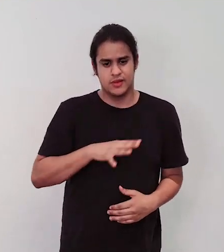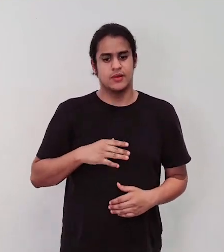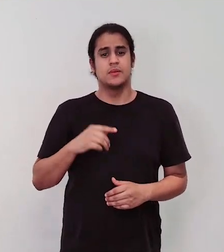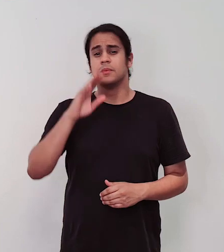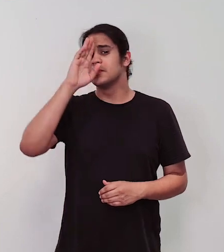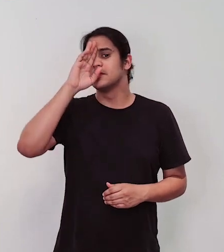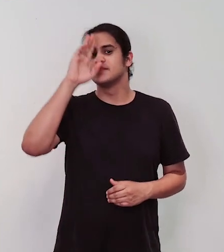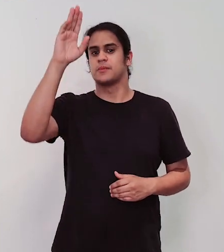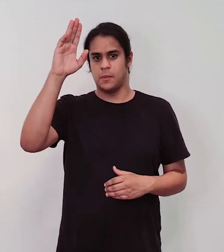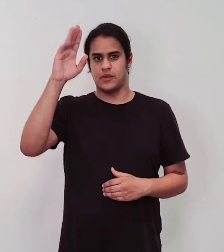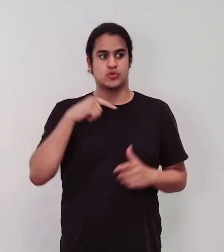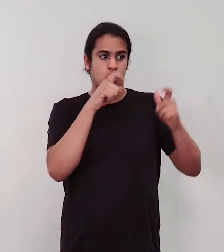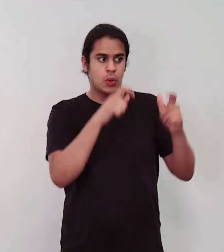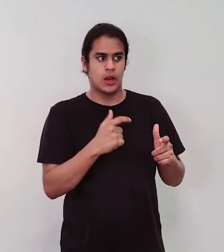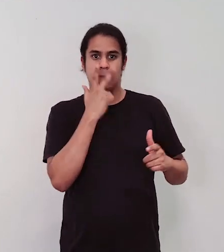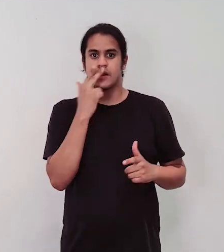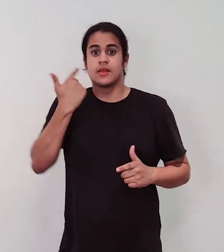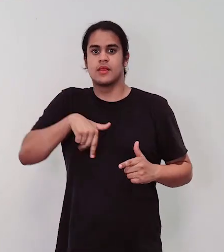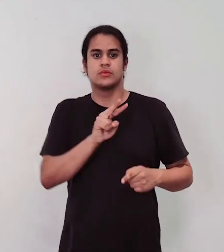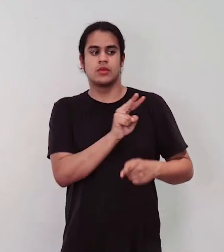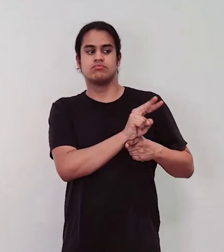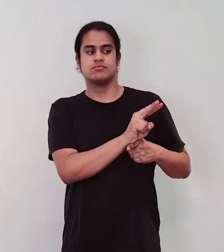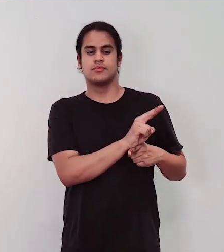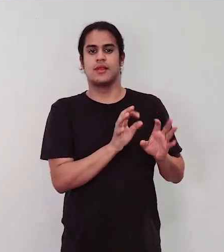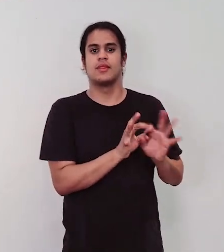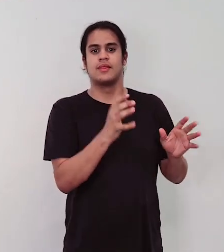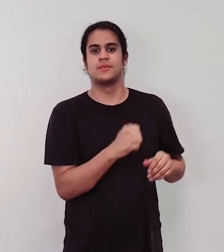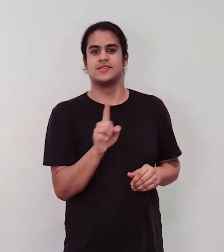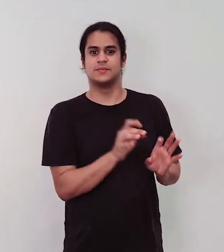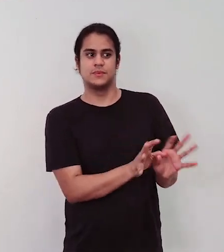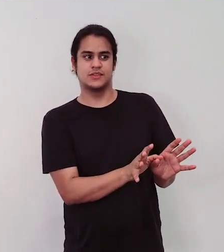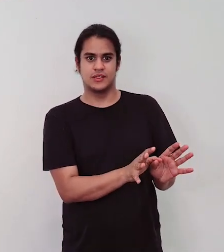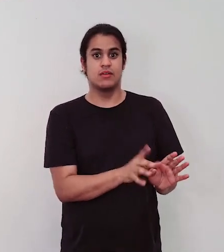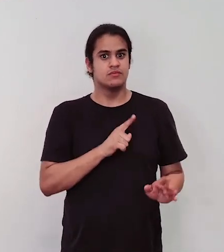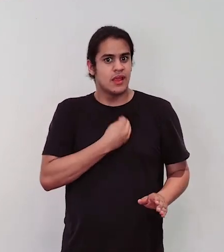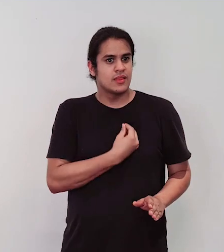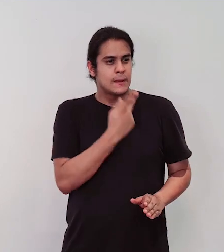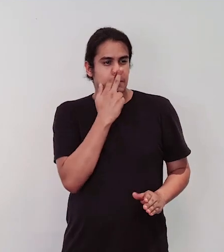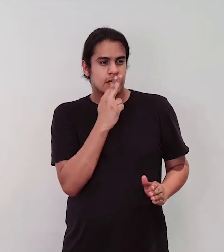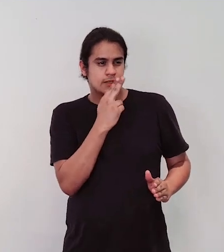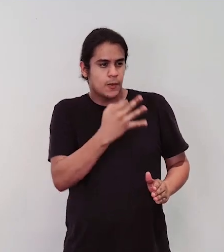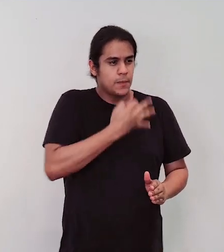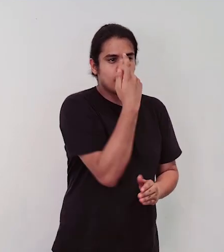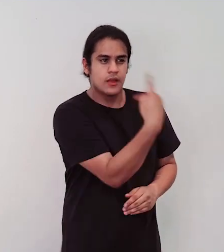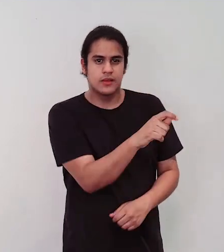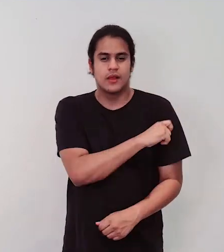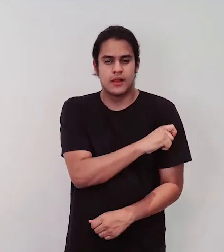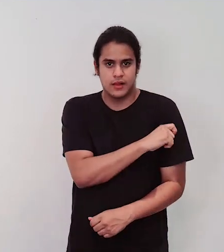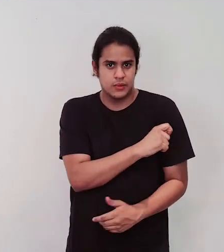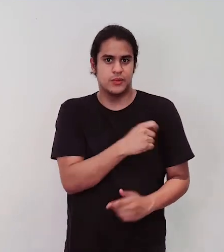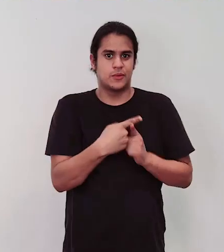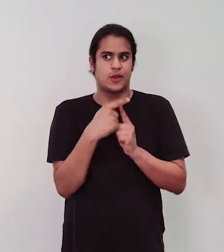espaços em que não tem autorização, não precisa de uma permissão, de uma mediação das autoridades